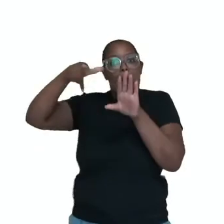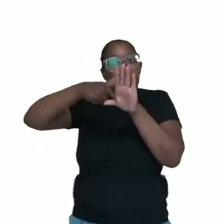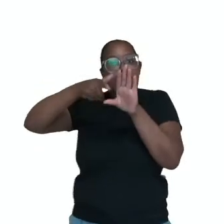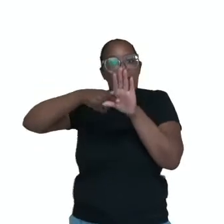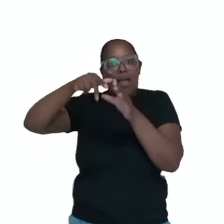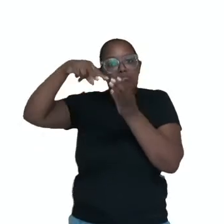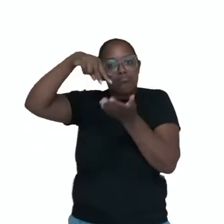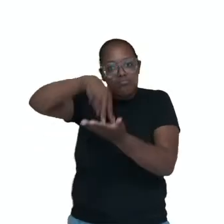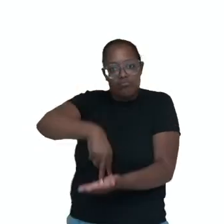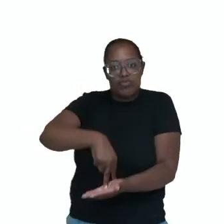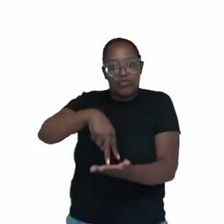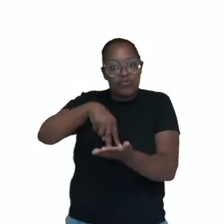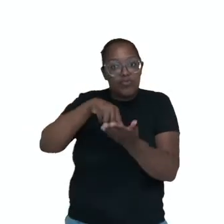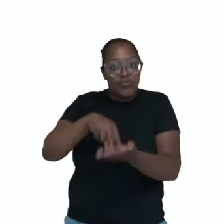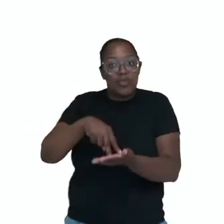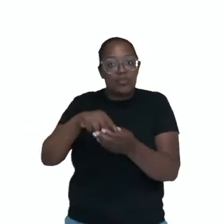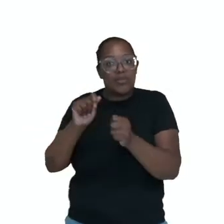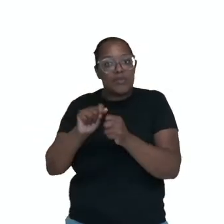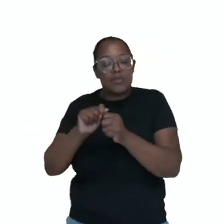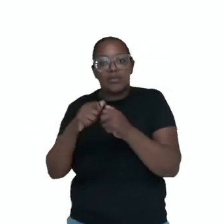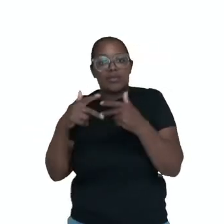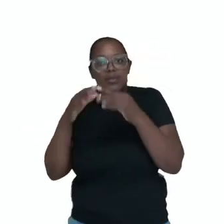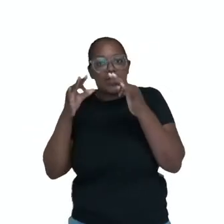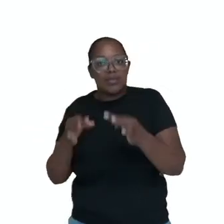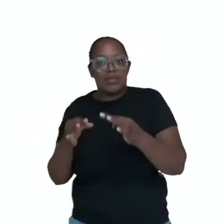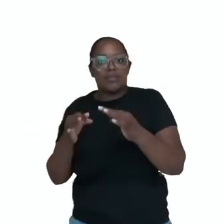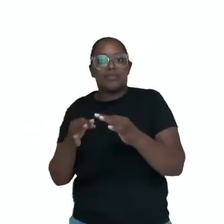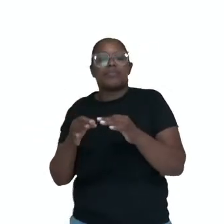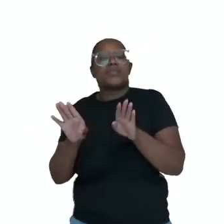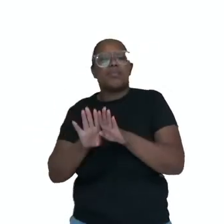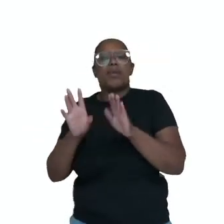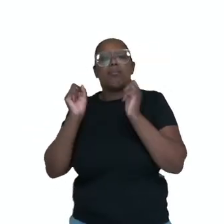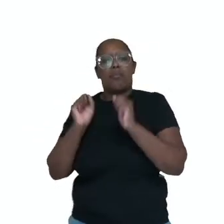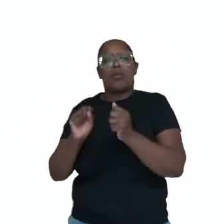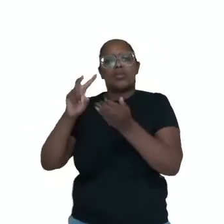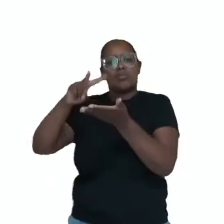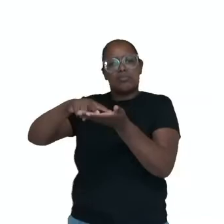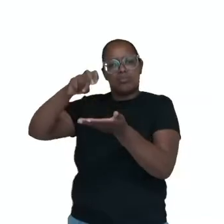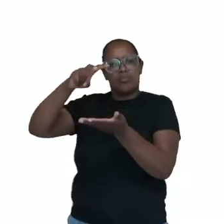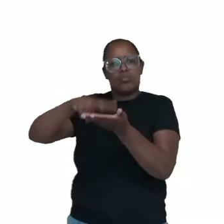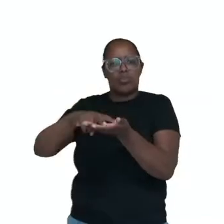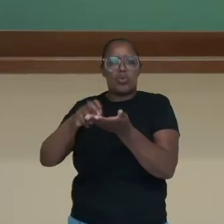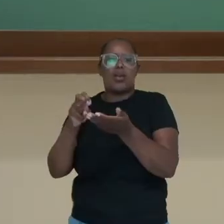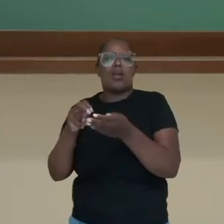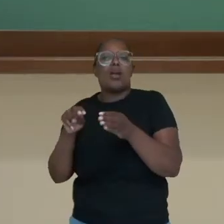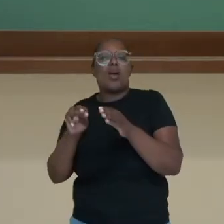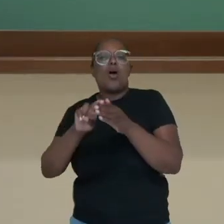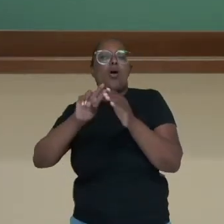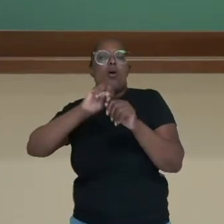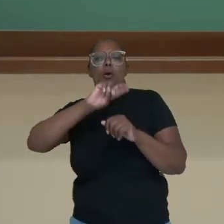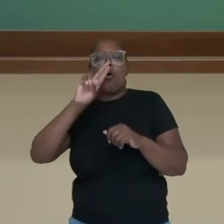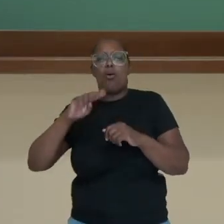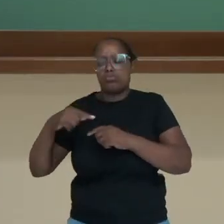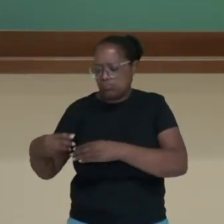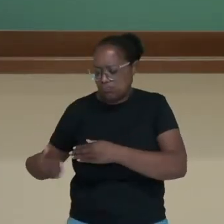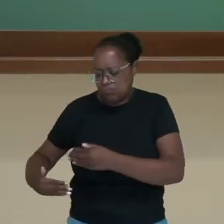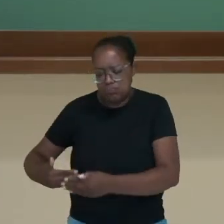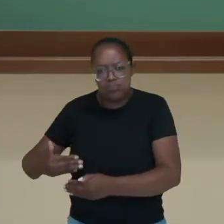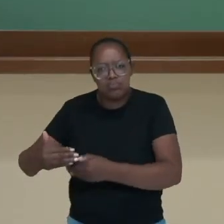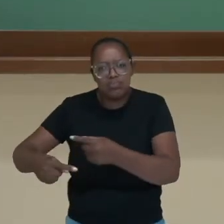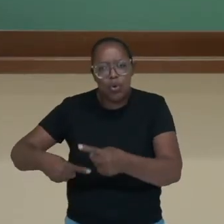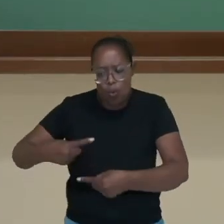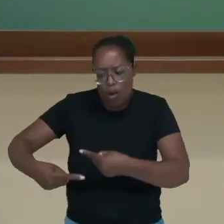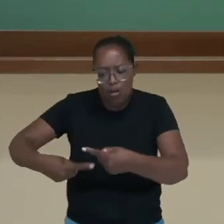abaixo, nós temos a batida assaltando e a batida com rolamento, né? Se jogando